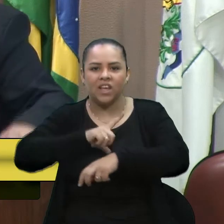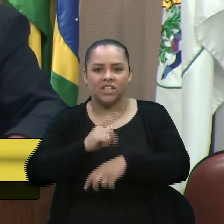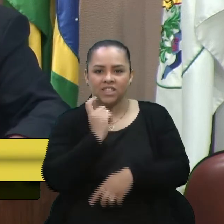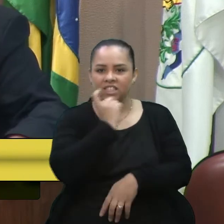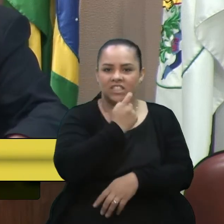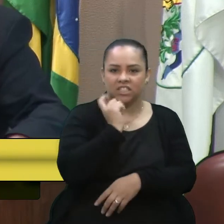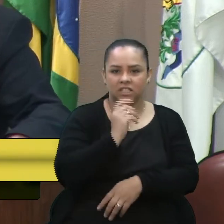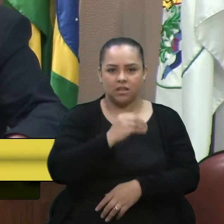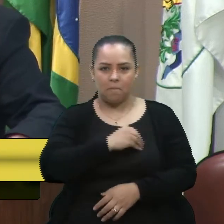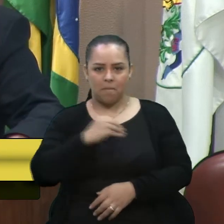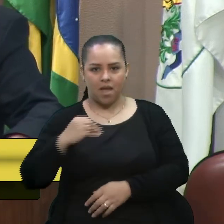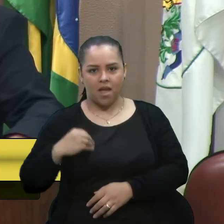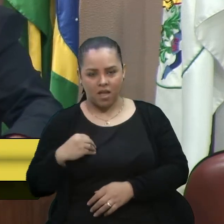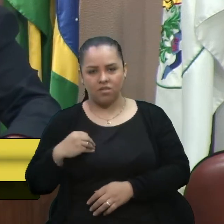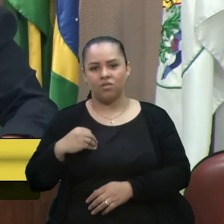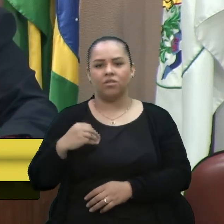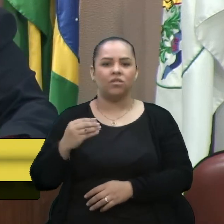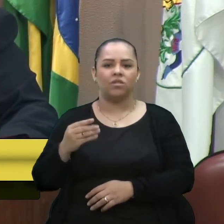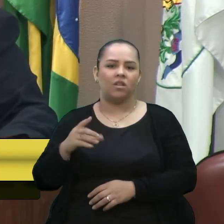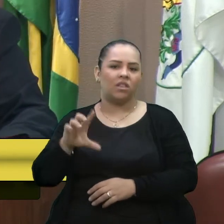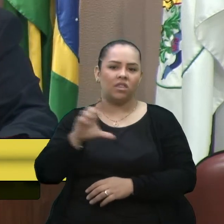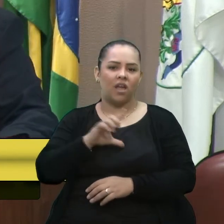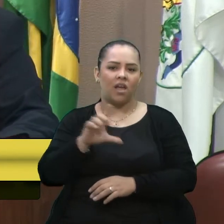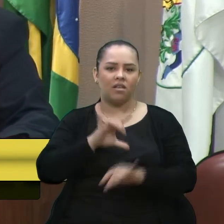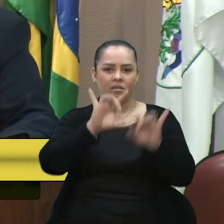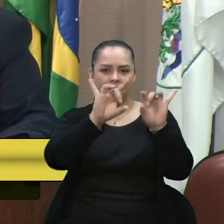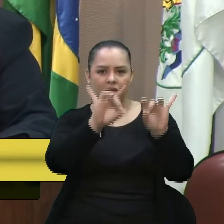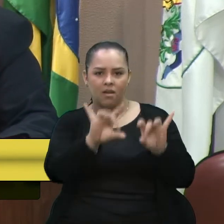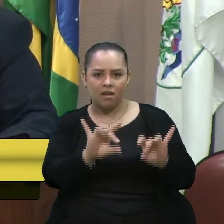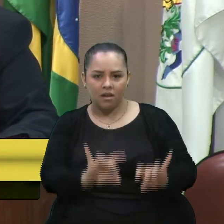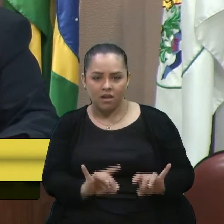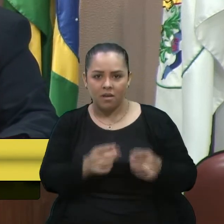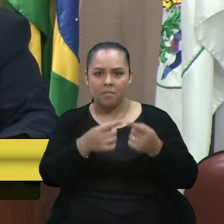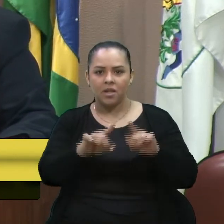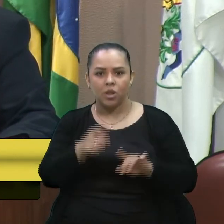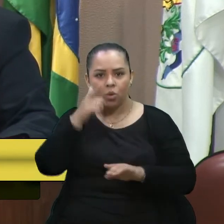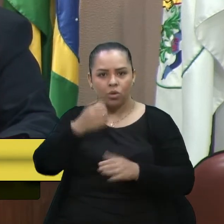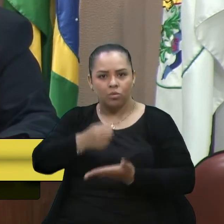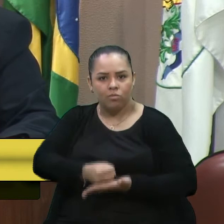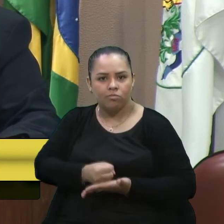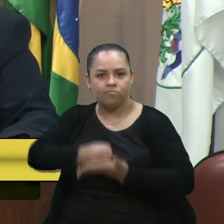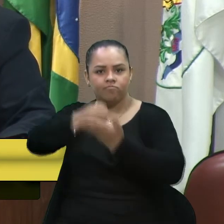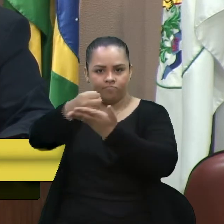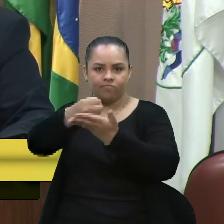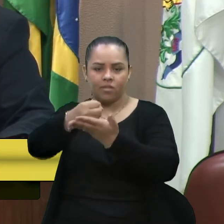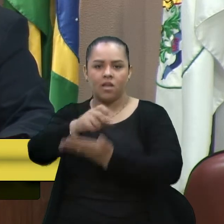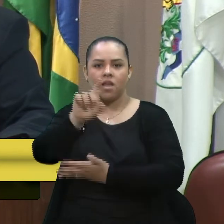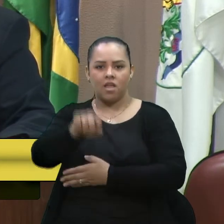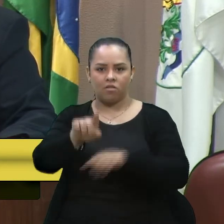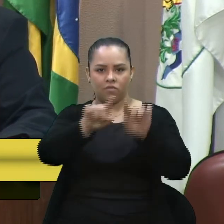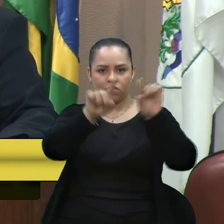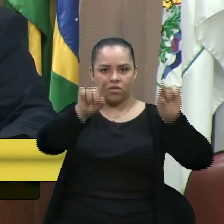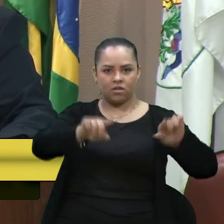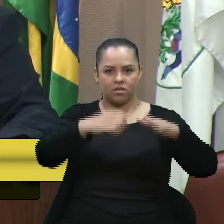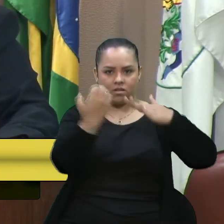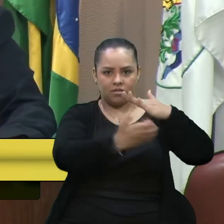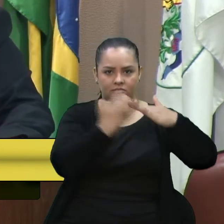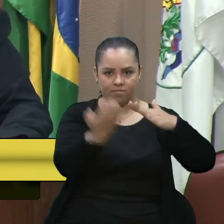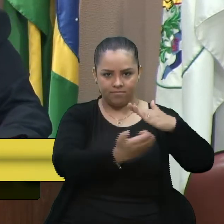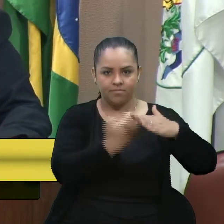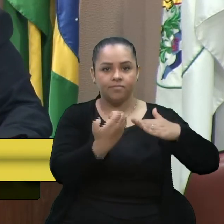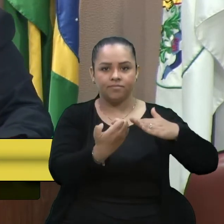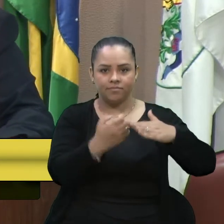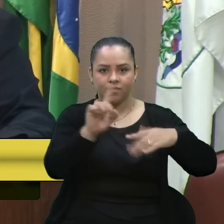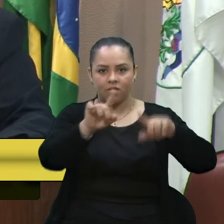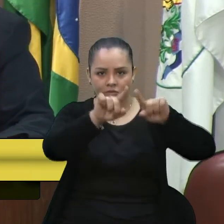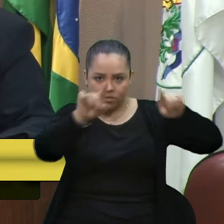vários médicos, vários convênios com especialistas, mas quem segura de pé são os trabalhadores, com contribuição dos trabalhadores.